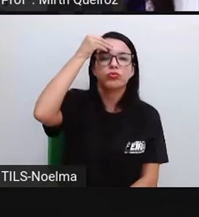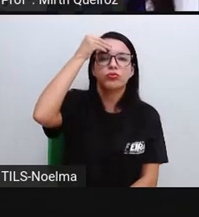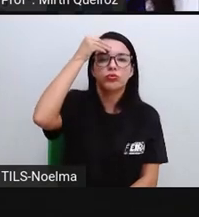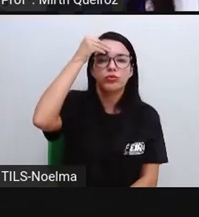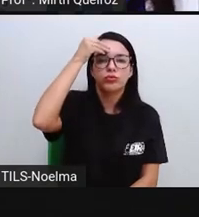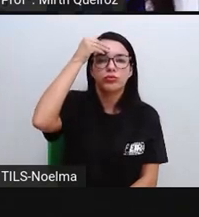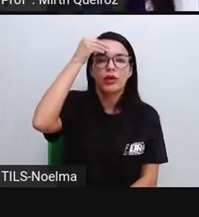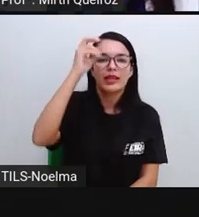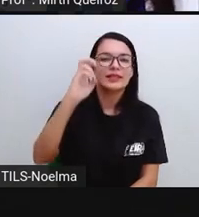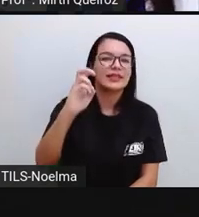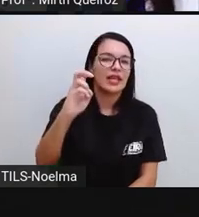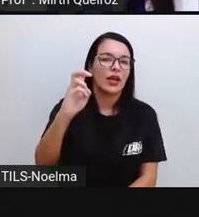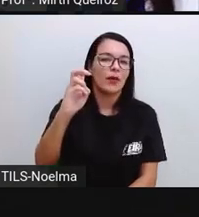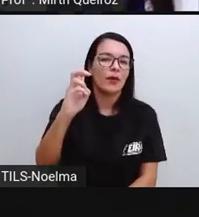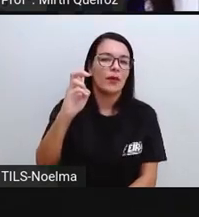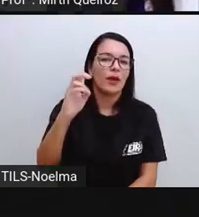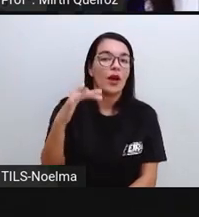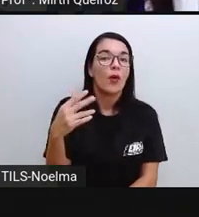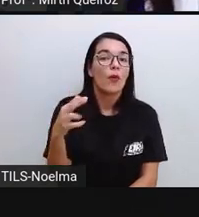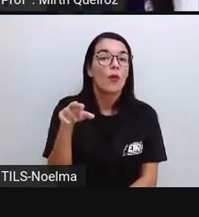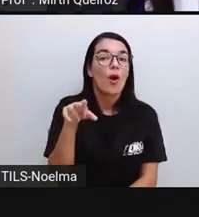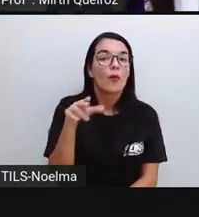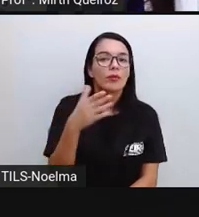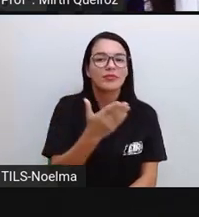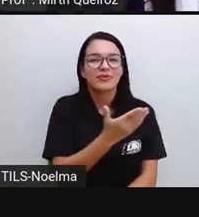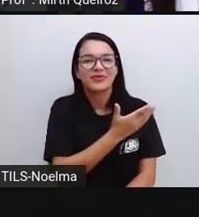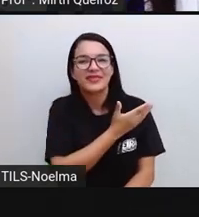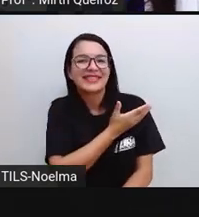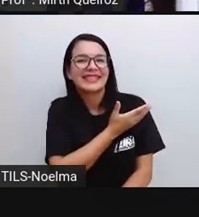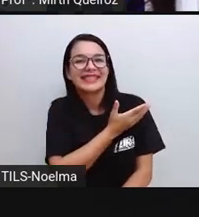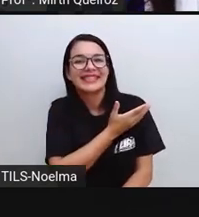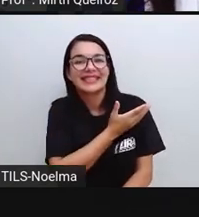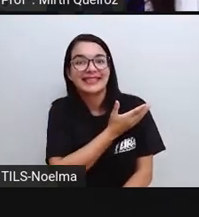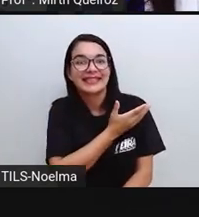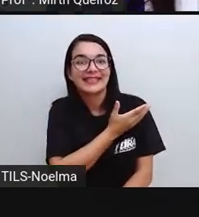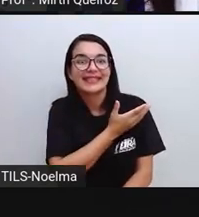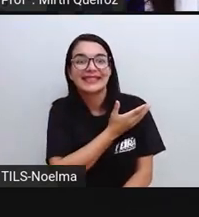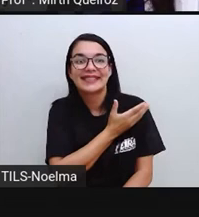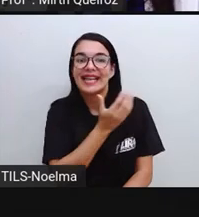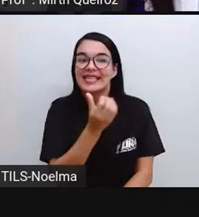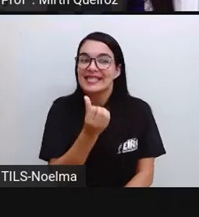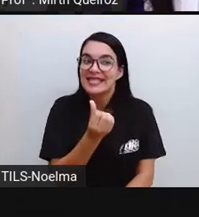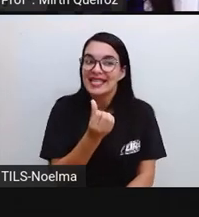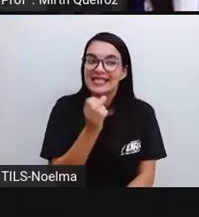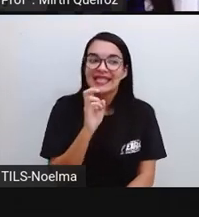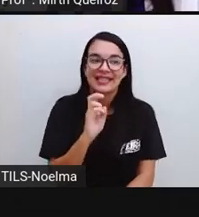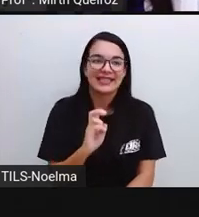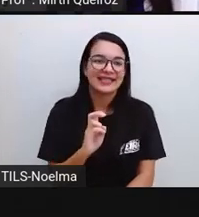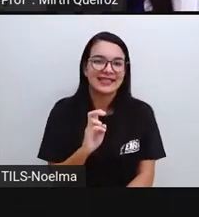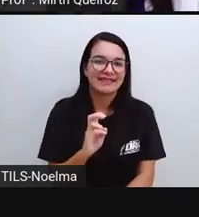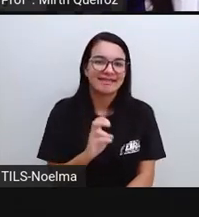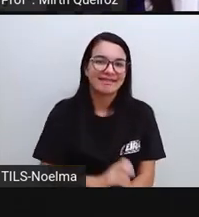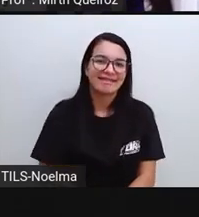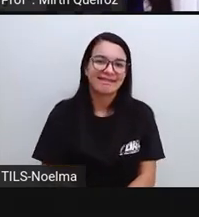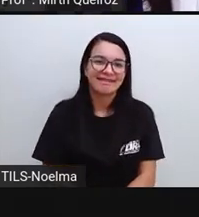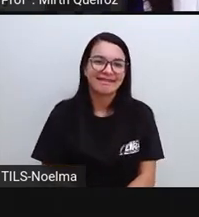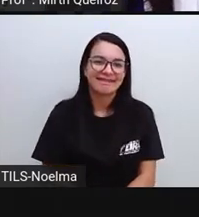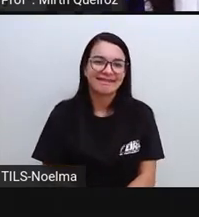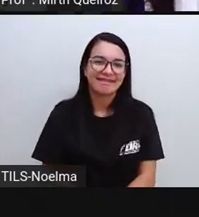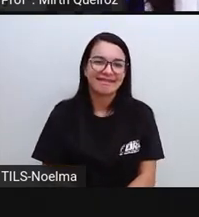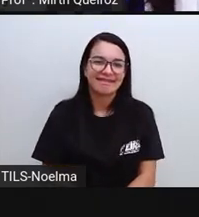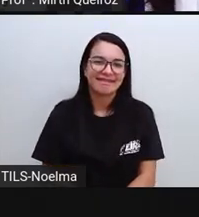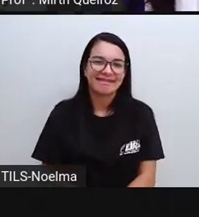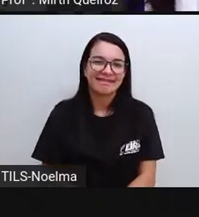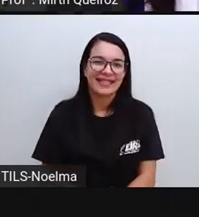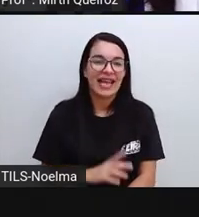Mais cinco unidades. E aí, o que apareceu? O numeral sessenta e cinco. Assim,